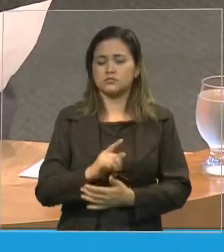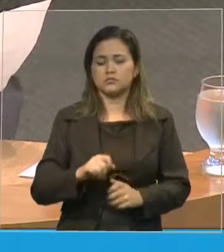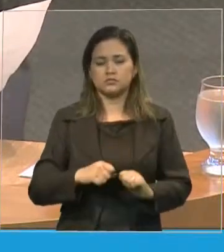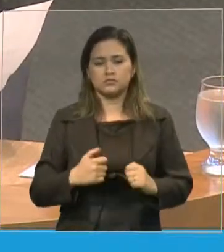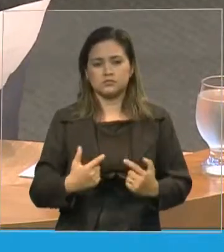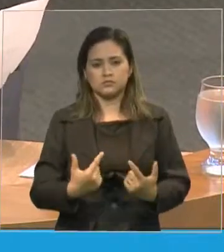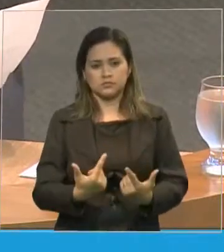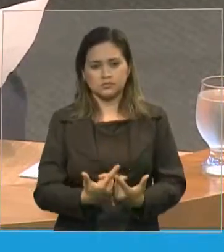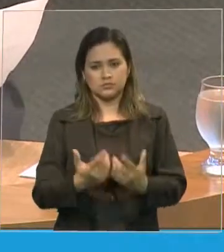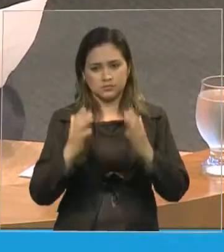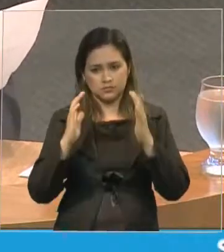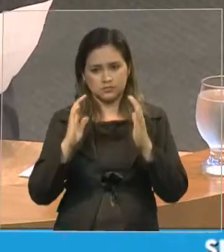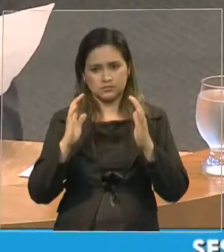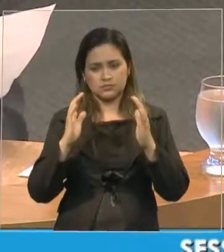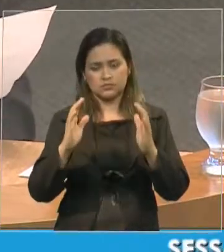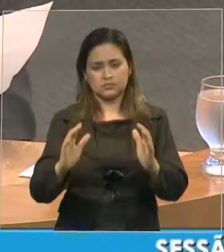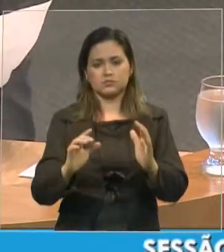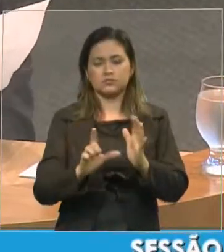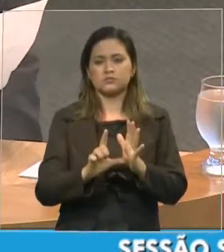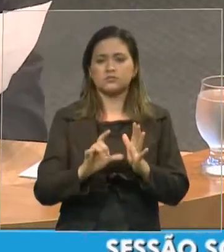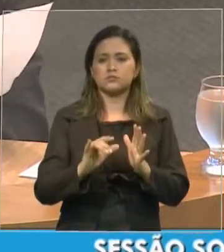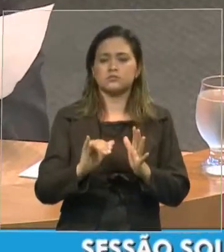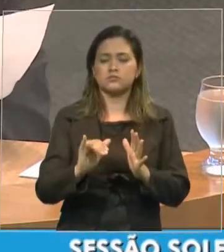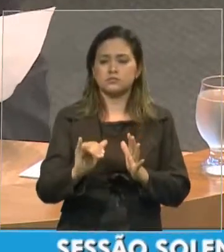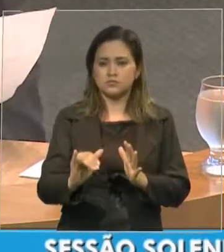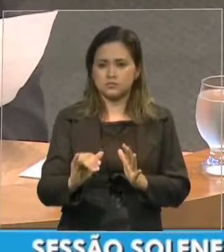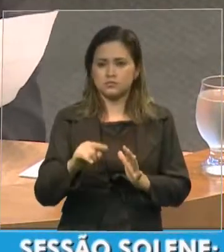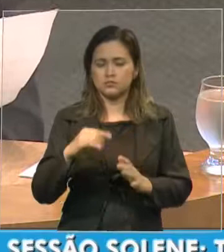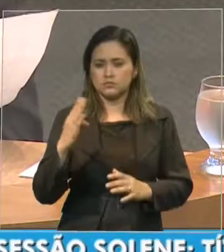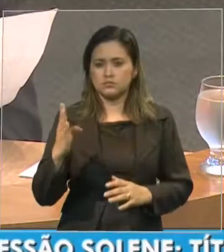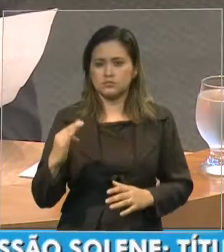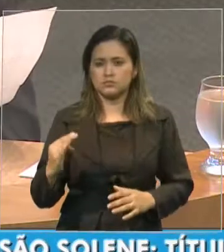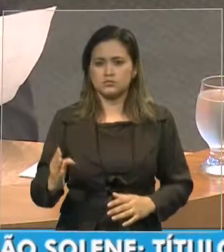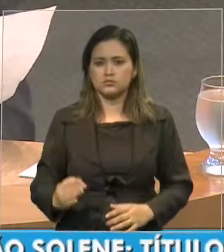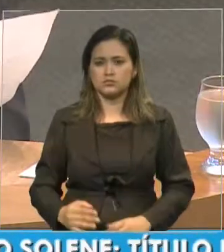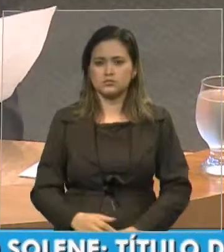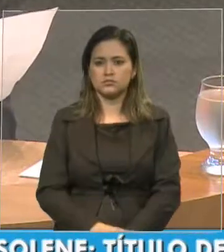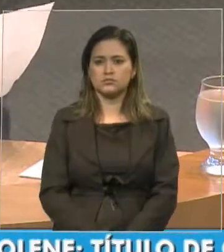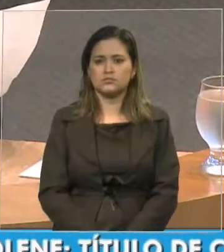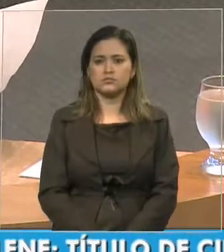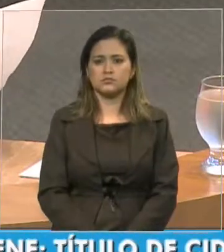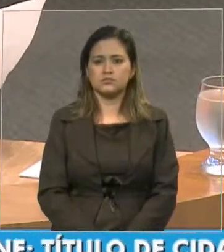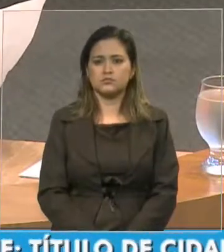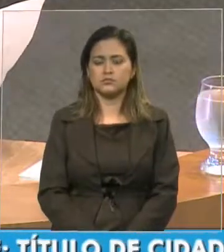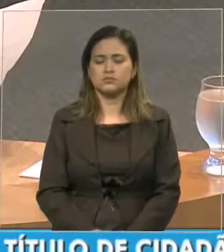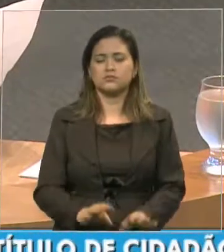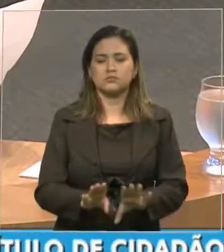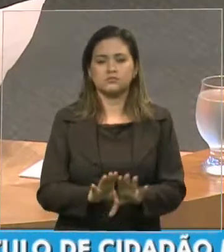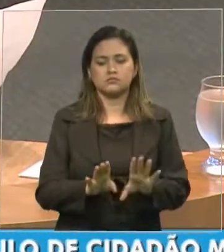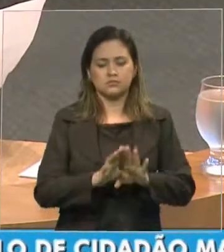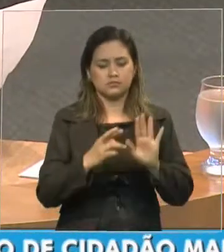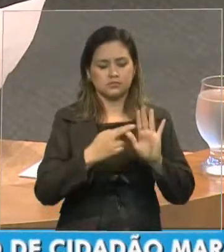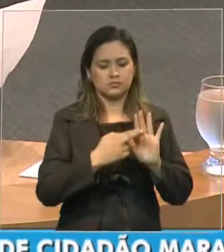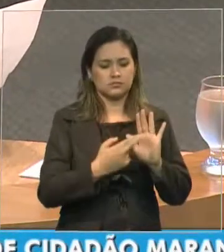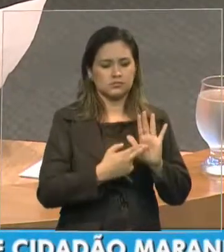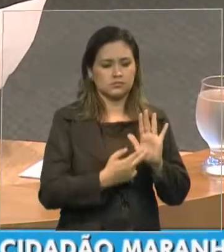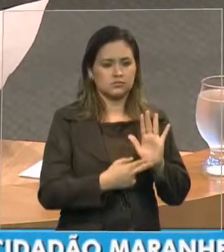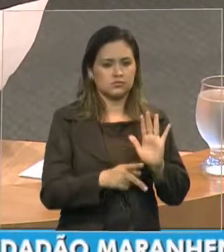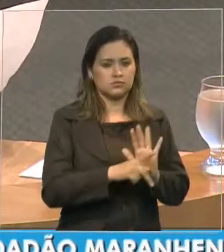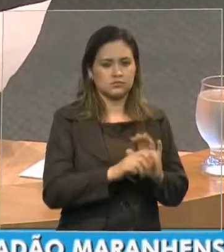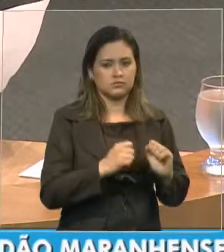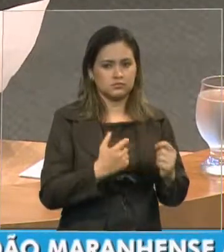acordo com a legislação vigente em nosso país, e do regimento interno deste poder